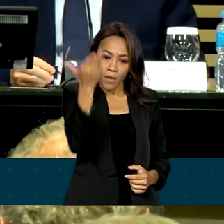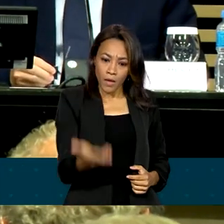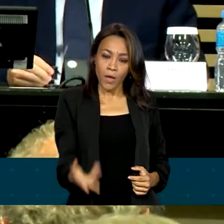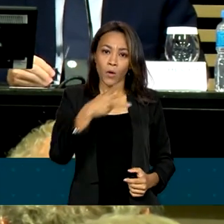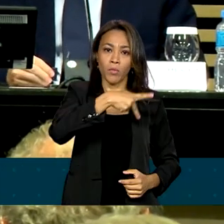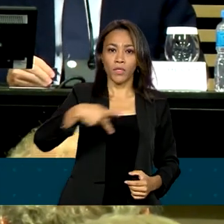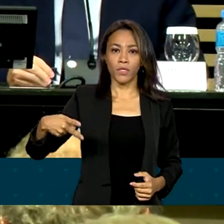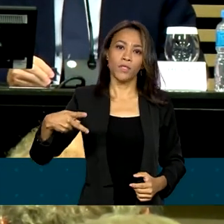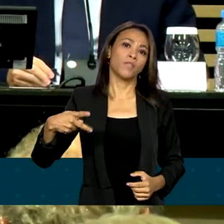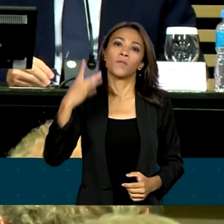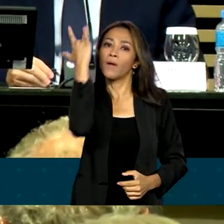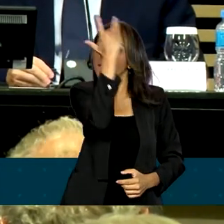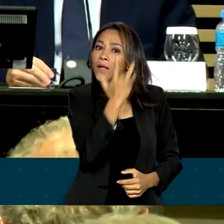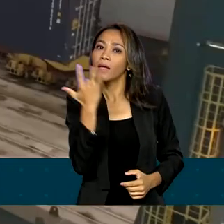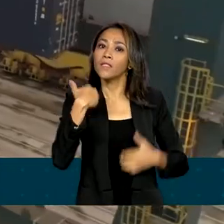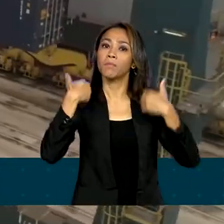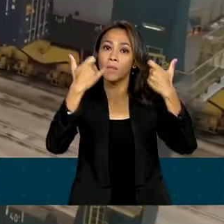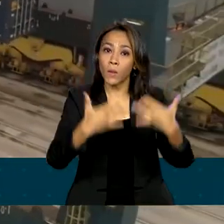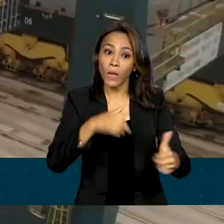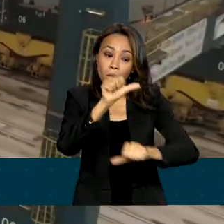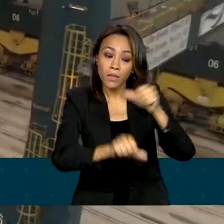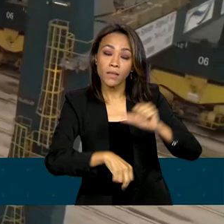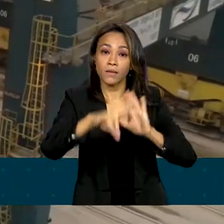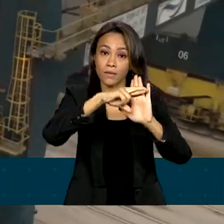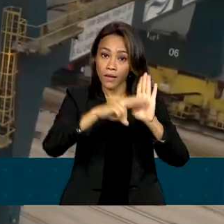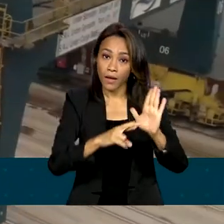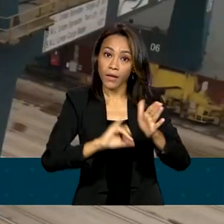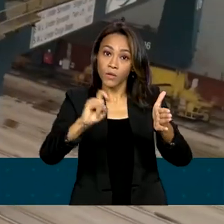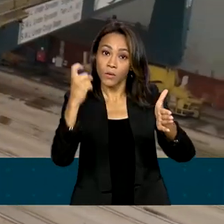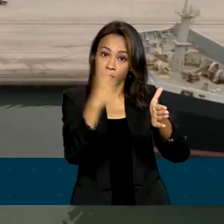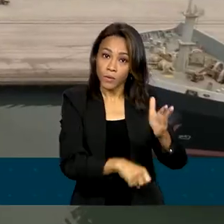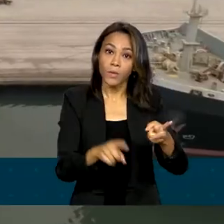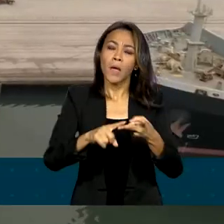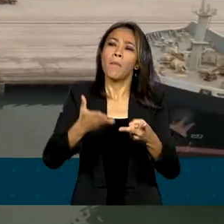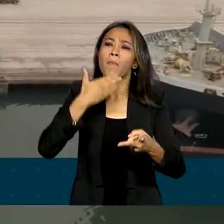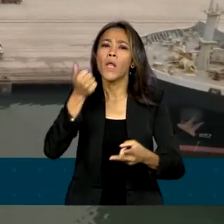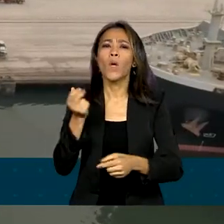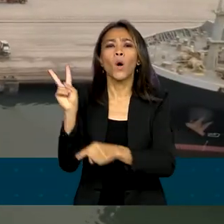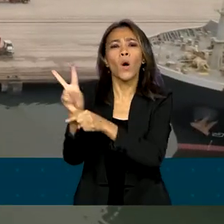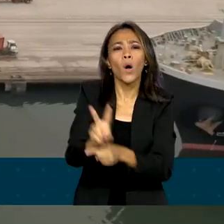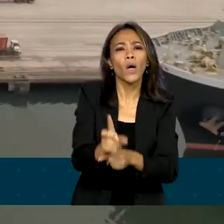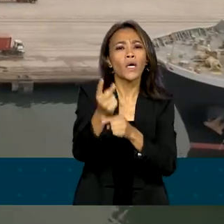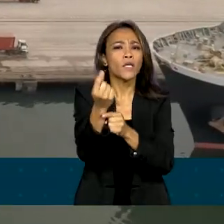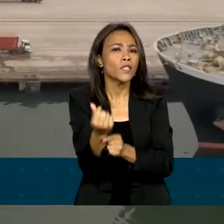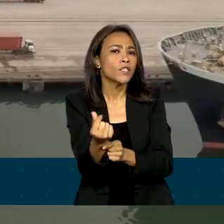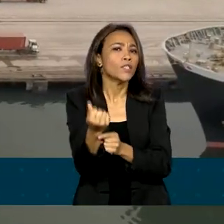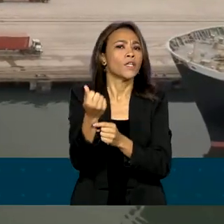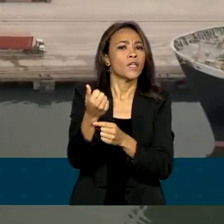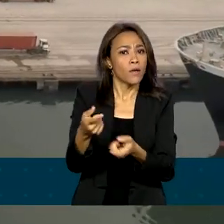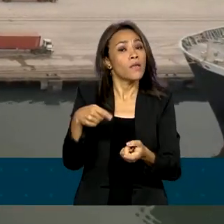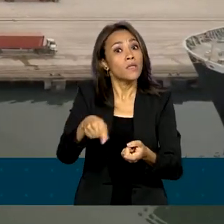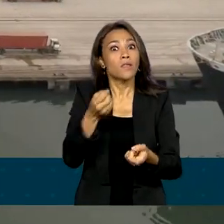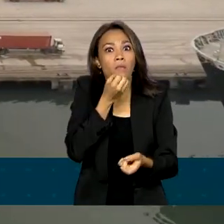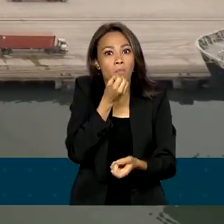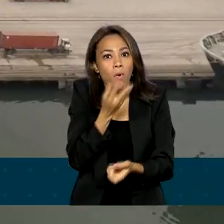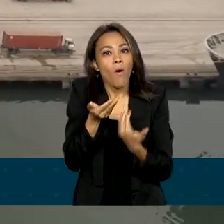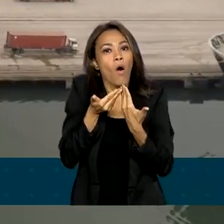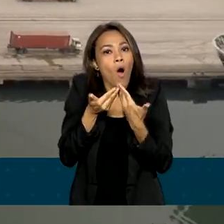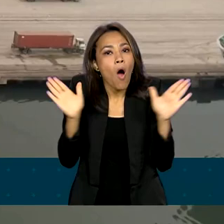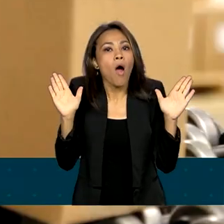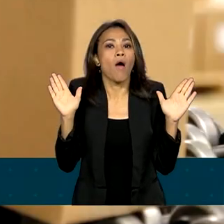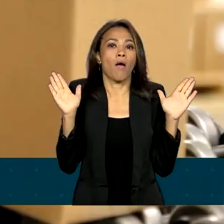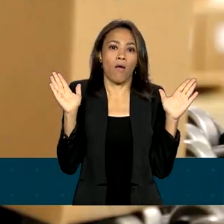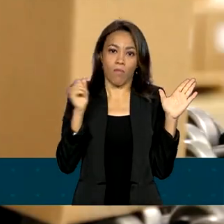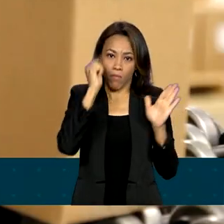que a aprovação da reforma tributária e a melhoria do ambiente de crédito são fundamentais para a abertura de oportunidades para o